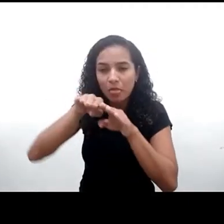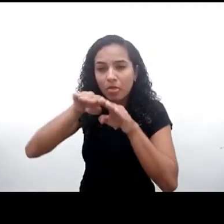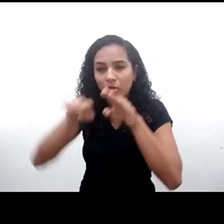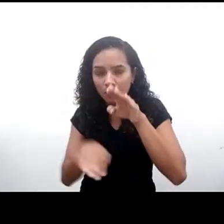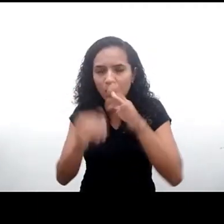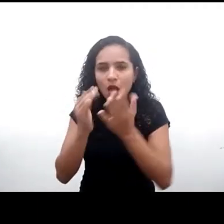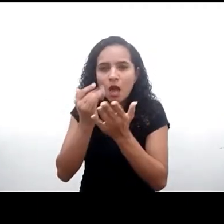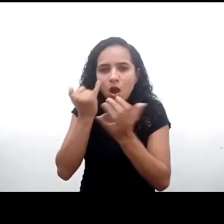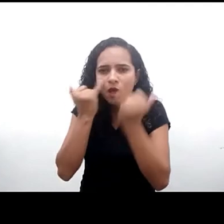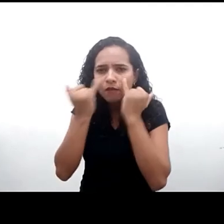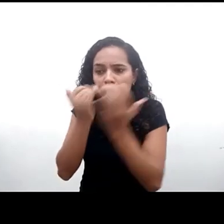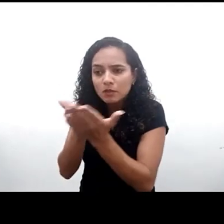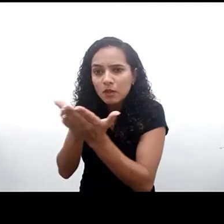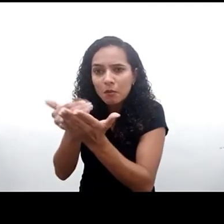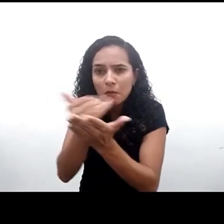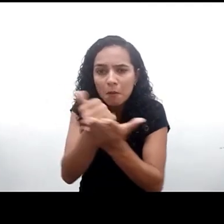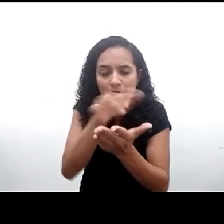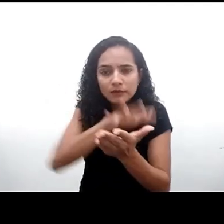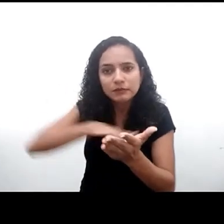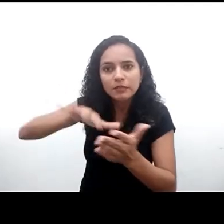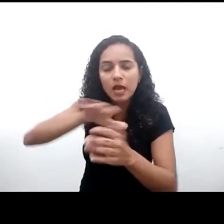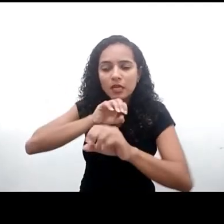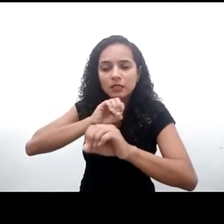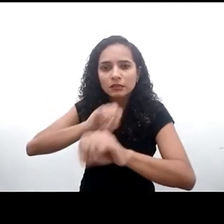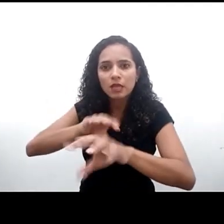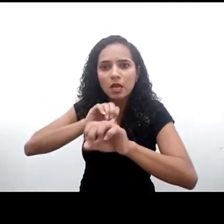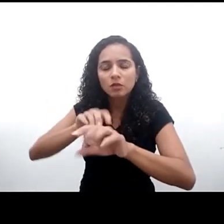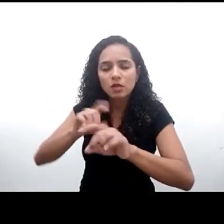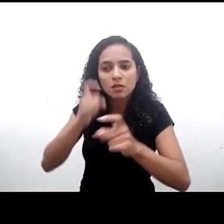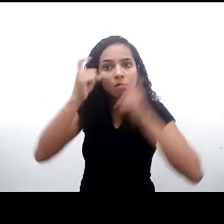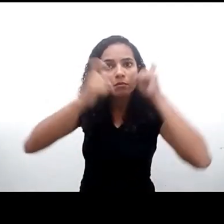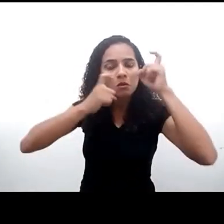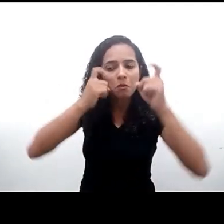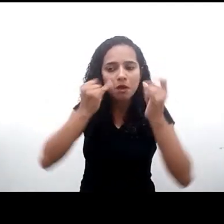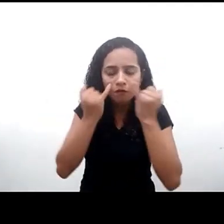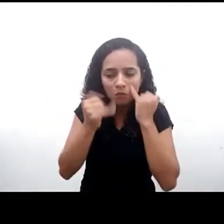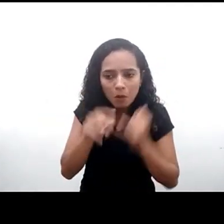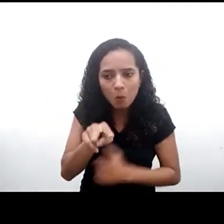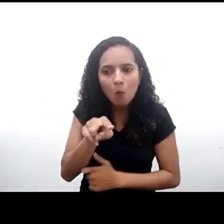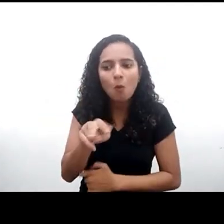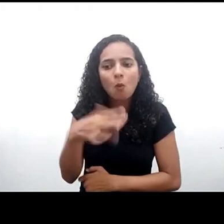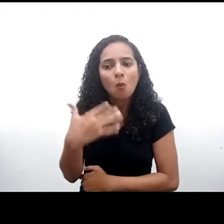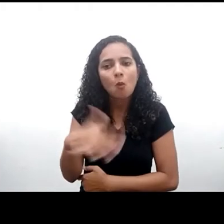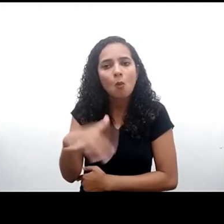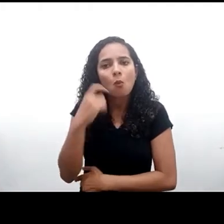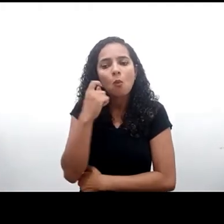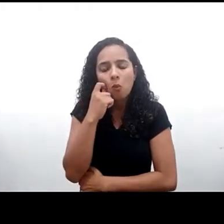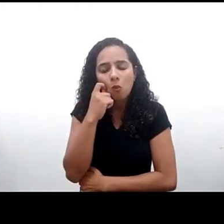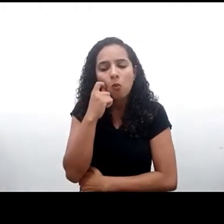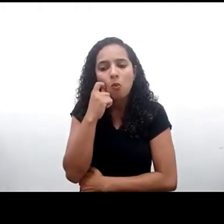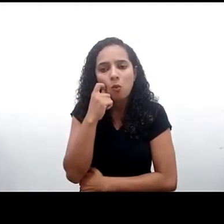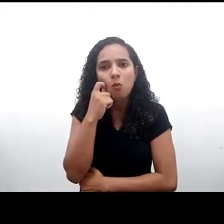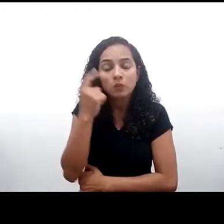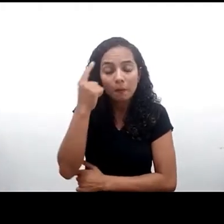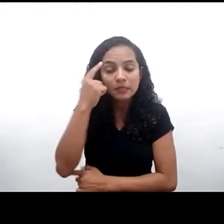questão em de educação são preocupantes e, nisso, continuar pensando no digital